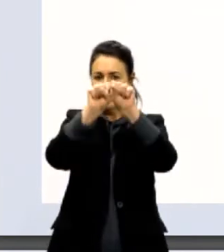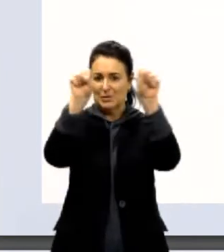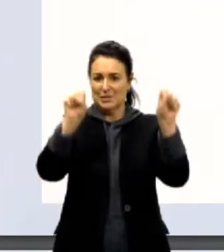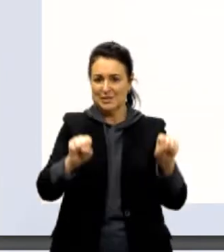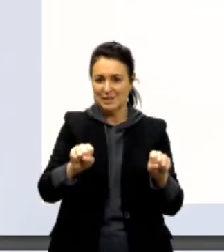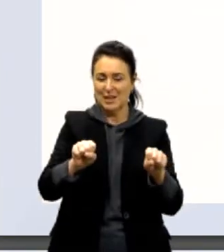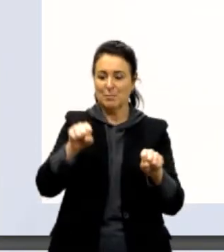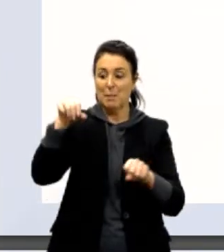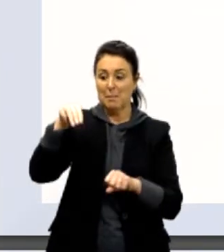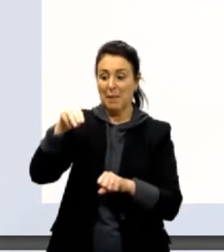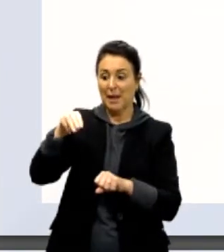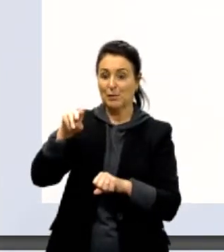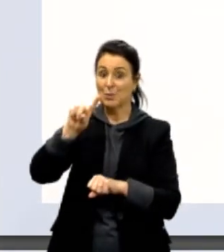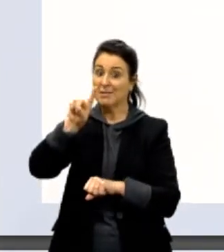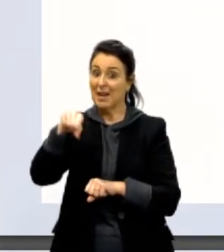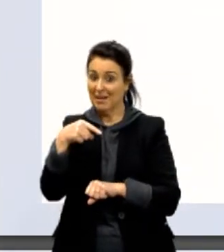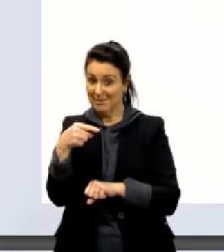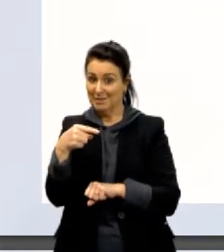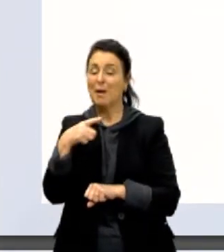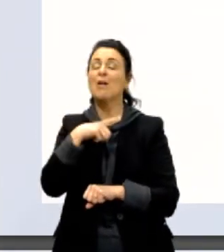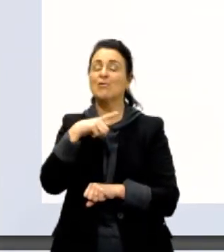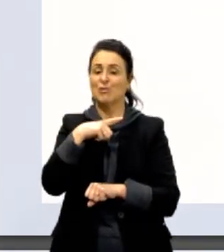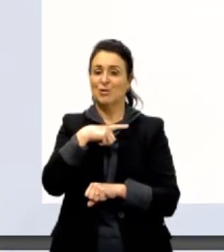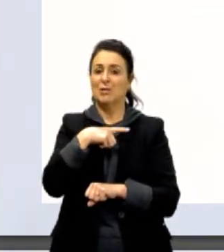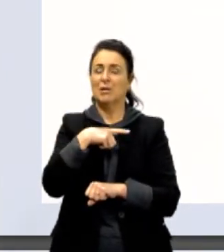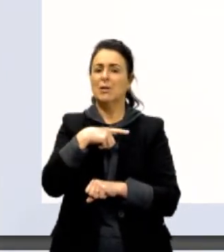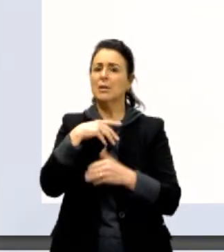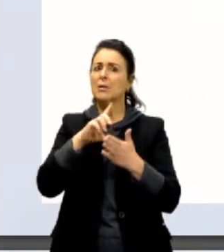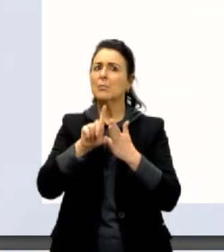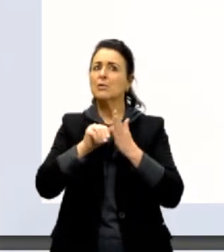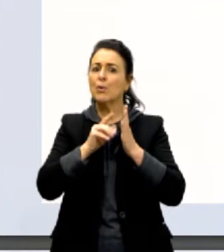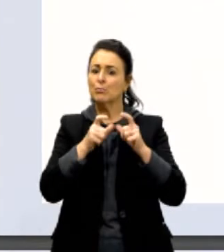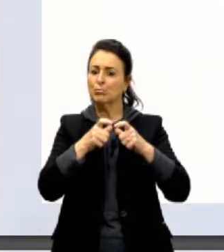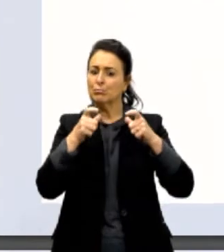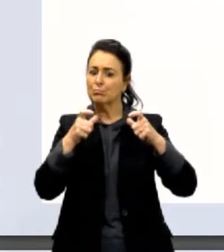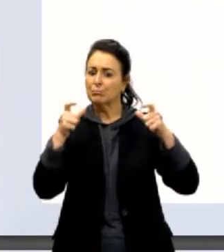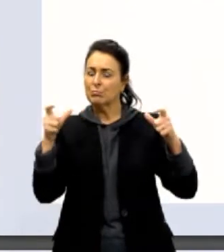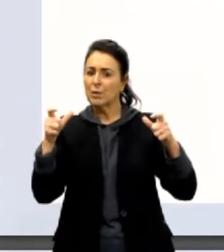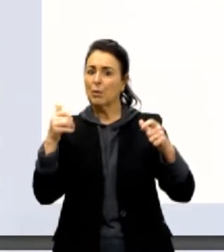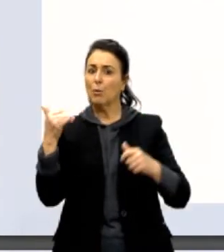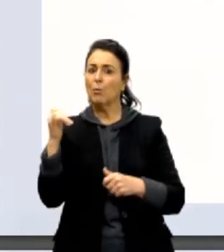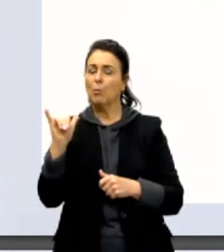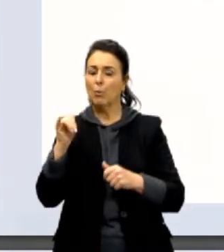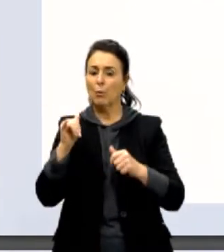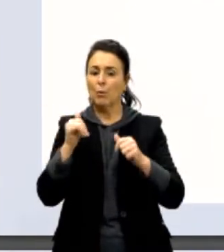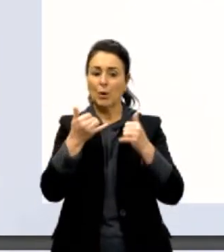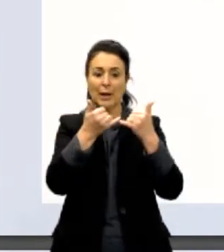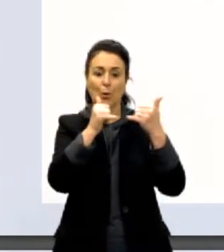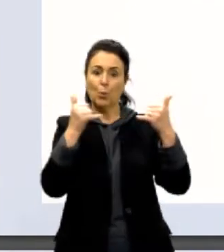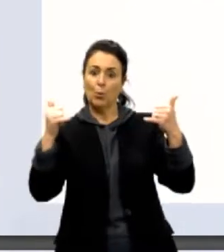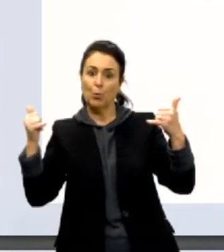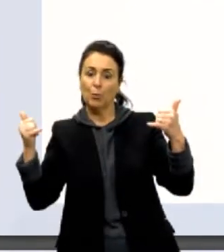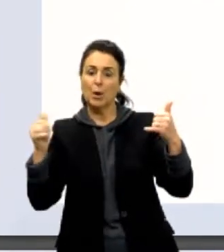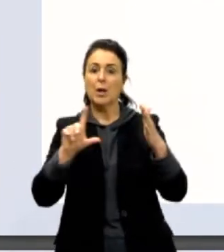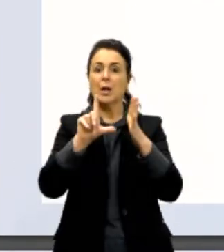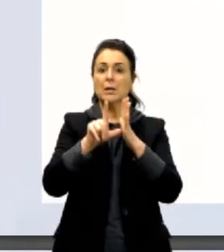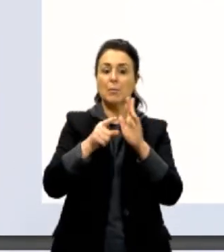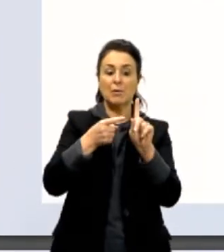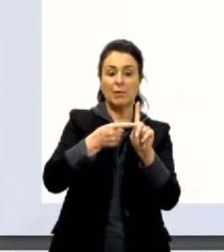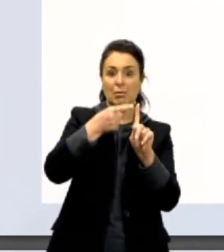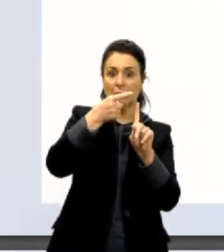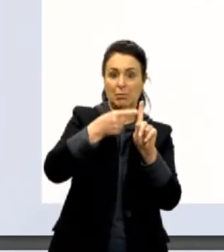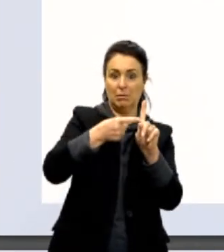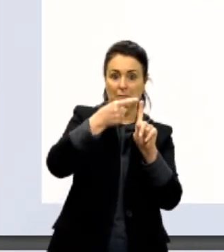Decimal já tinha essas três aí, e com o tempo foi aumentando, né, corrente elétrica, depois veio temperatura,